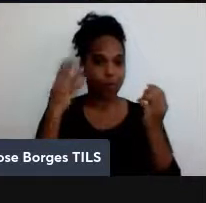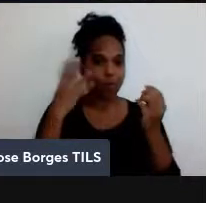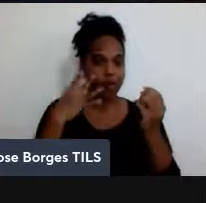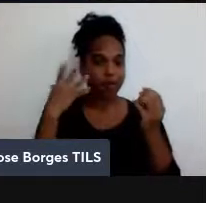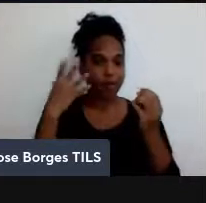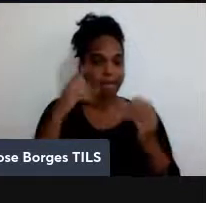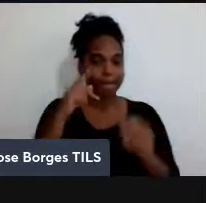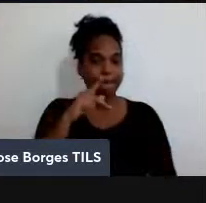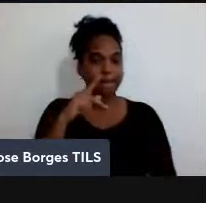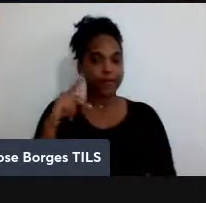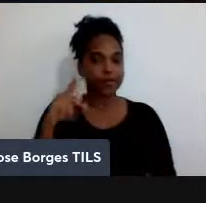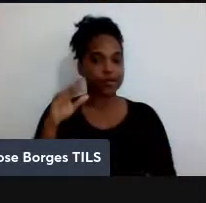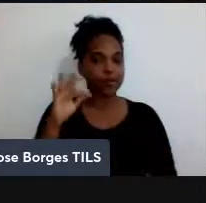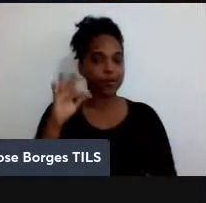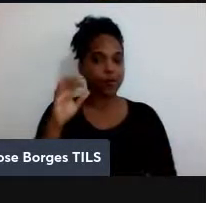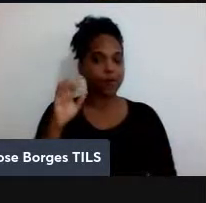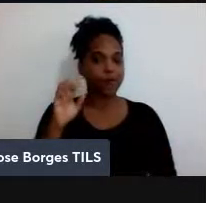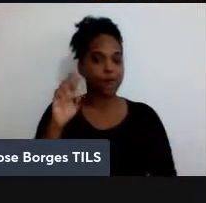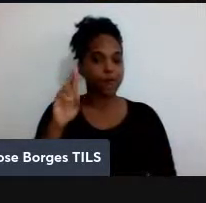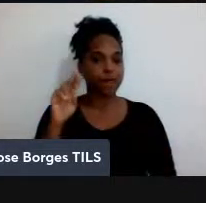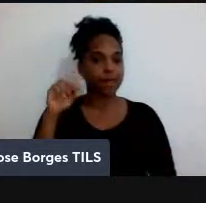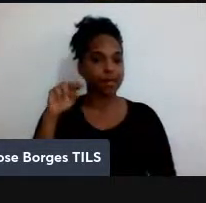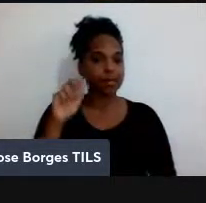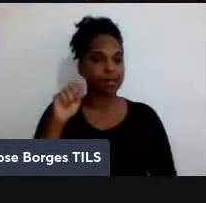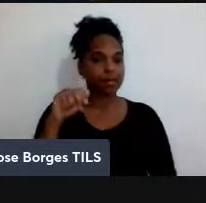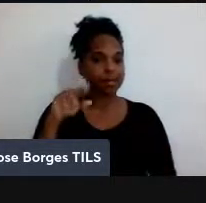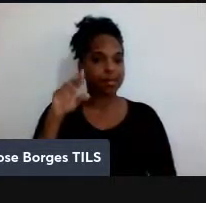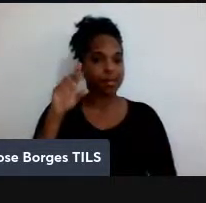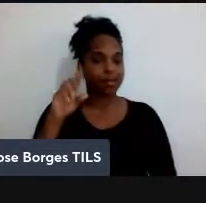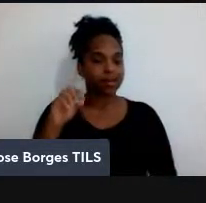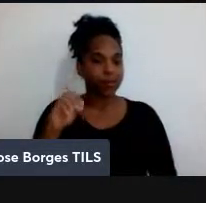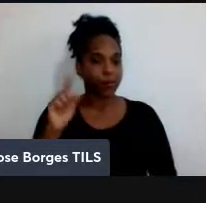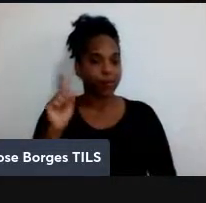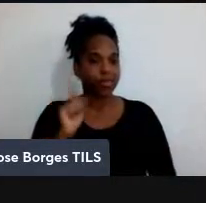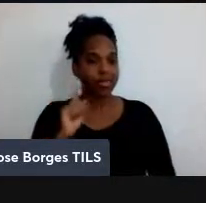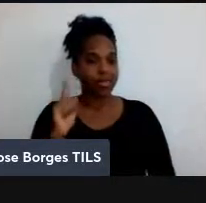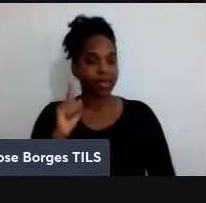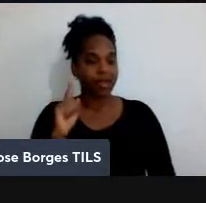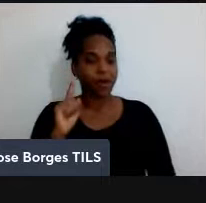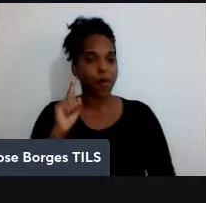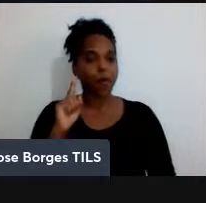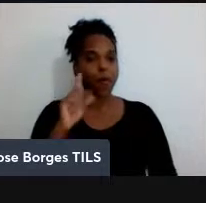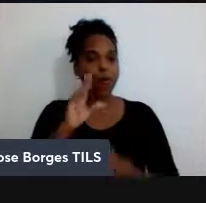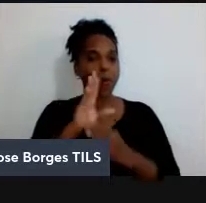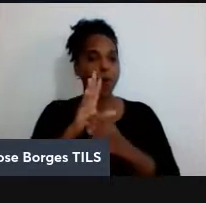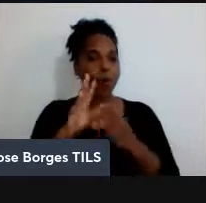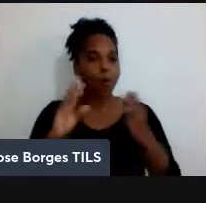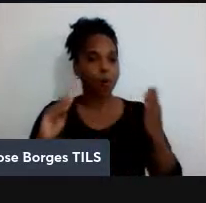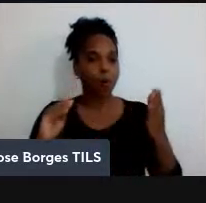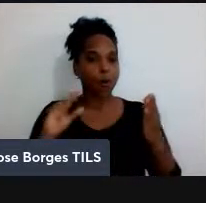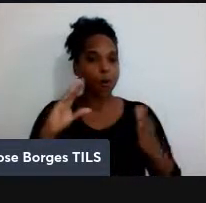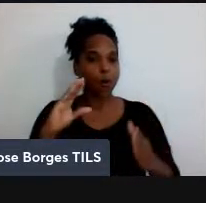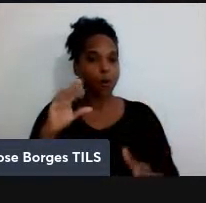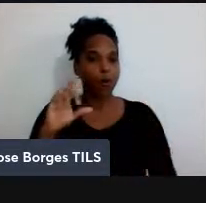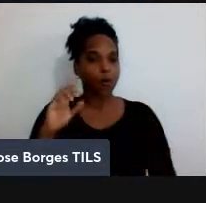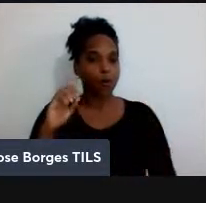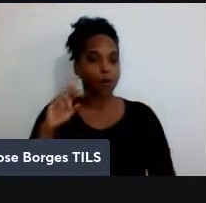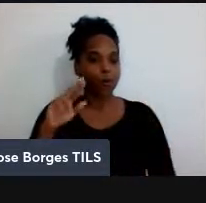criptografia, é a chamada não clonagem. Então, o que esse Teorema nos diz? Então, vamos pensar.